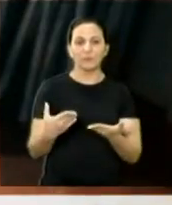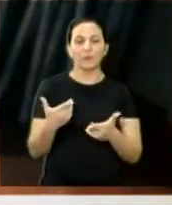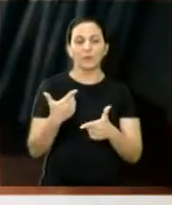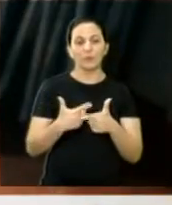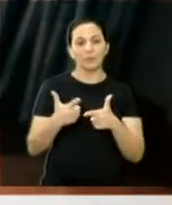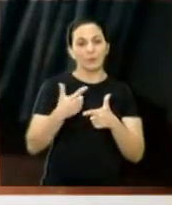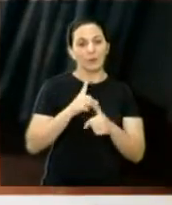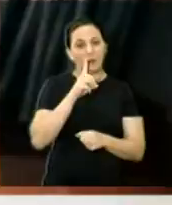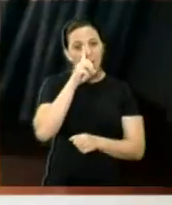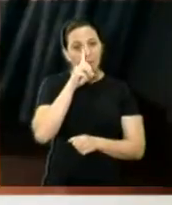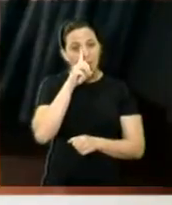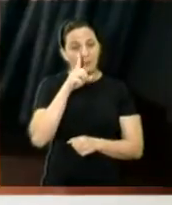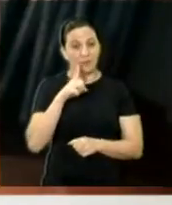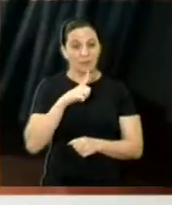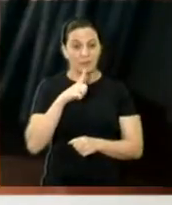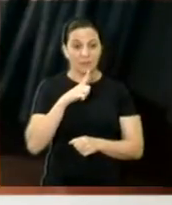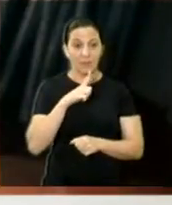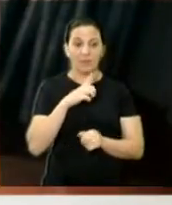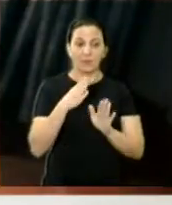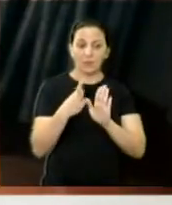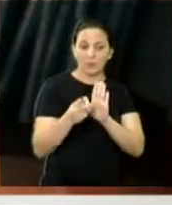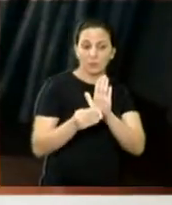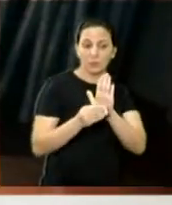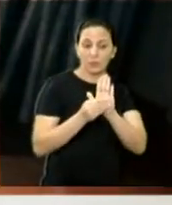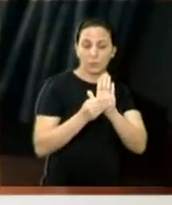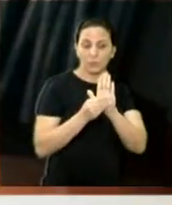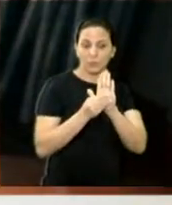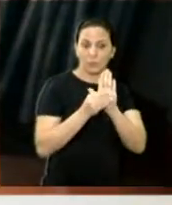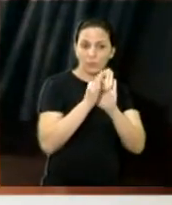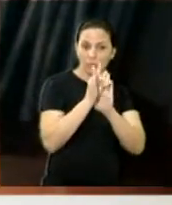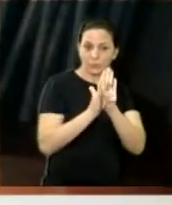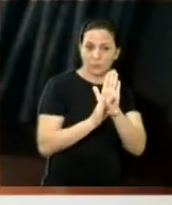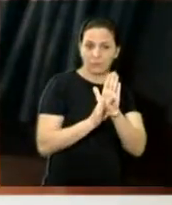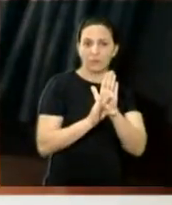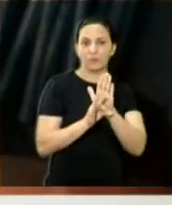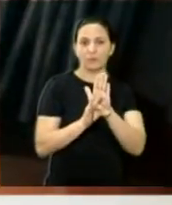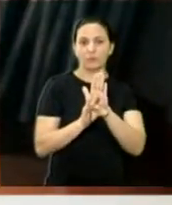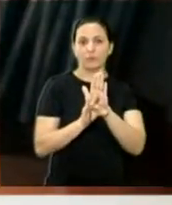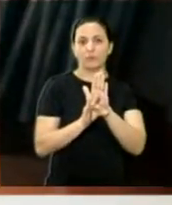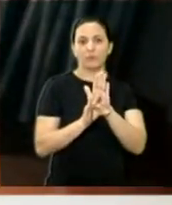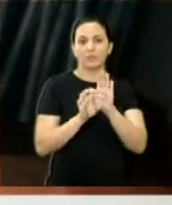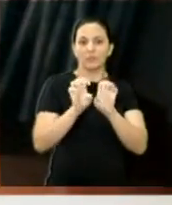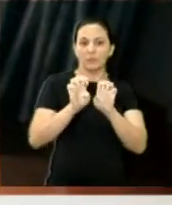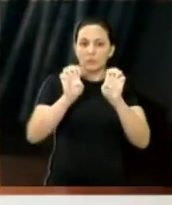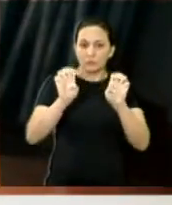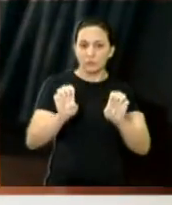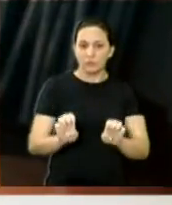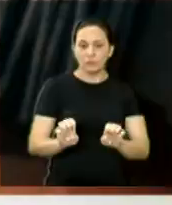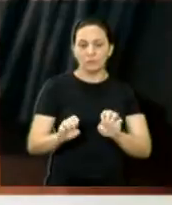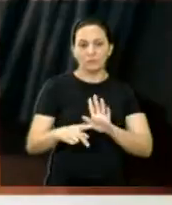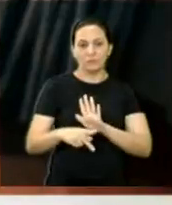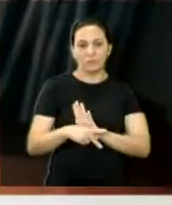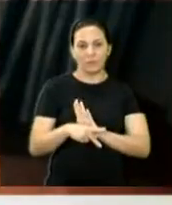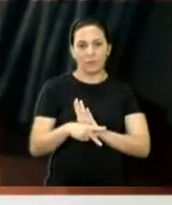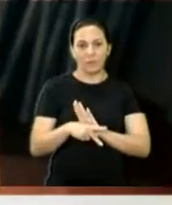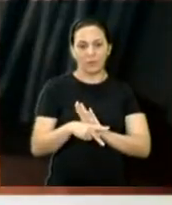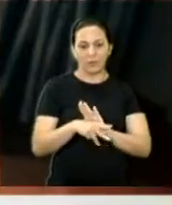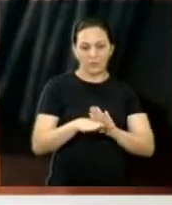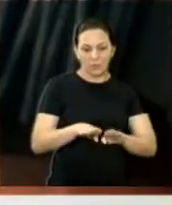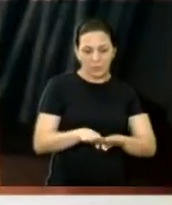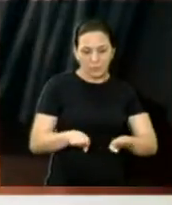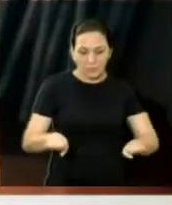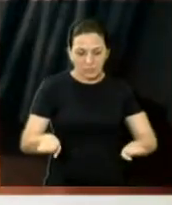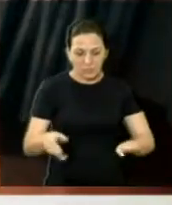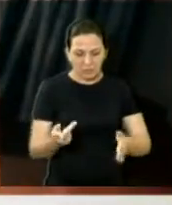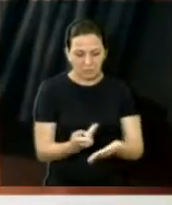grave que citei no requerimento se trata da parte estrutural, com pisos quebrados,